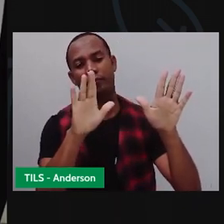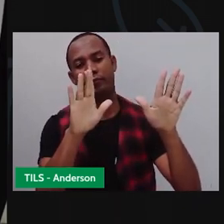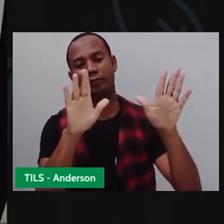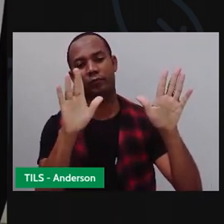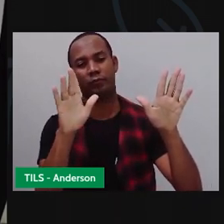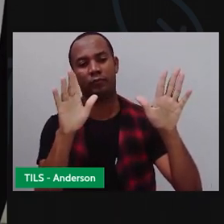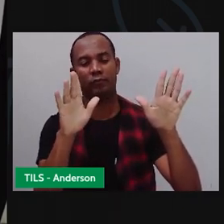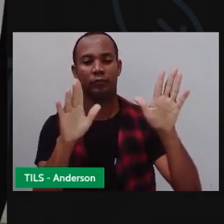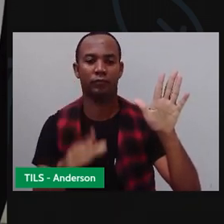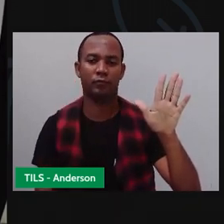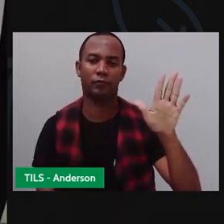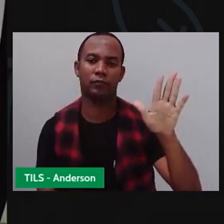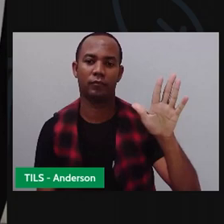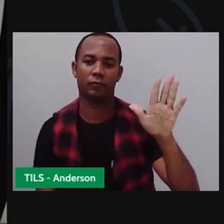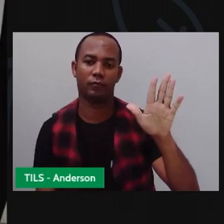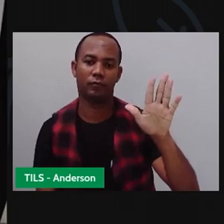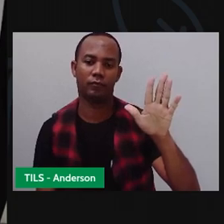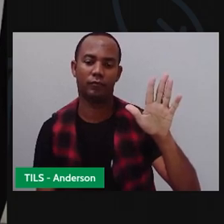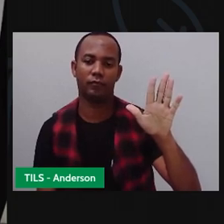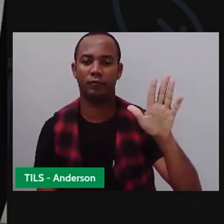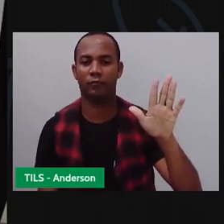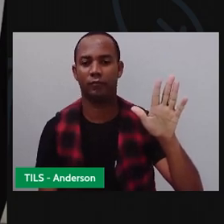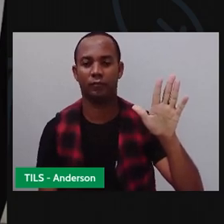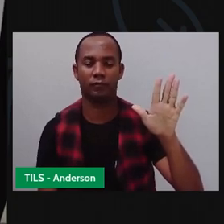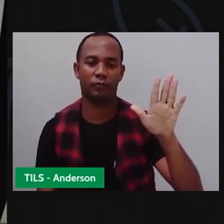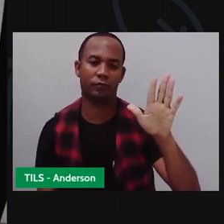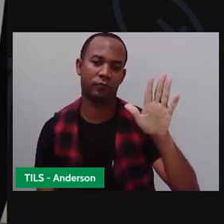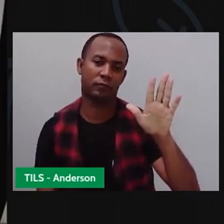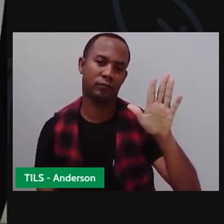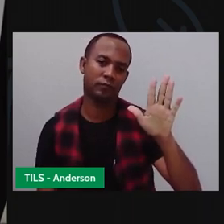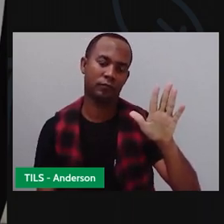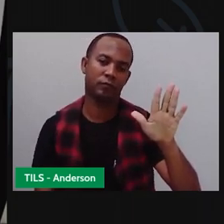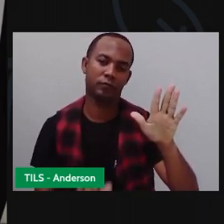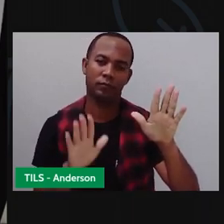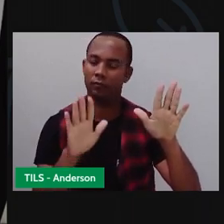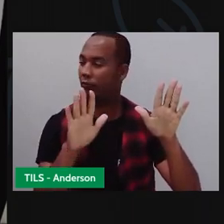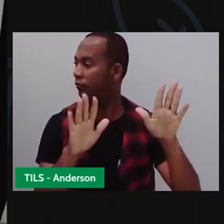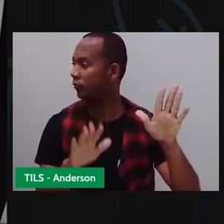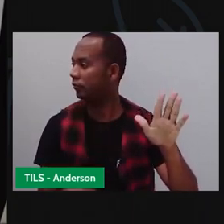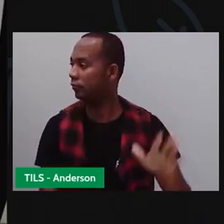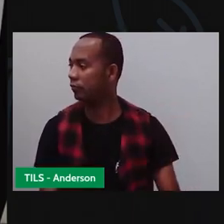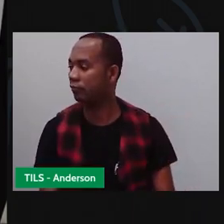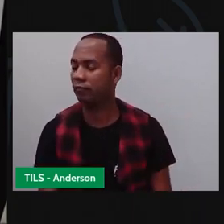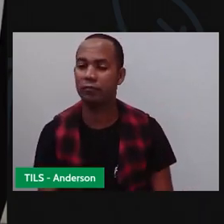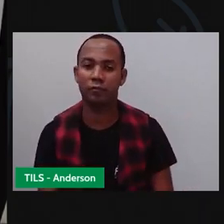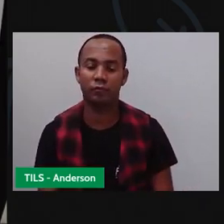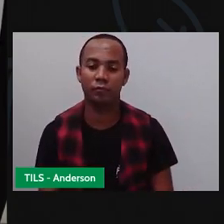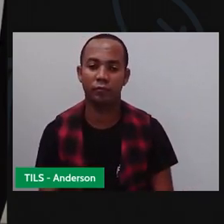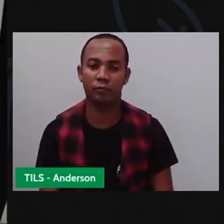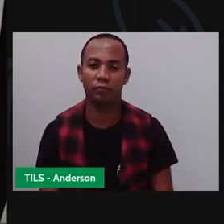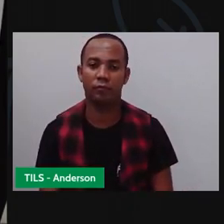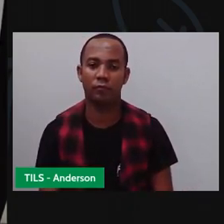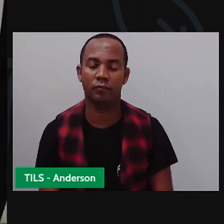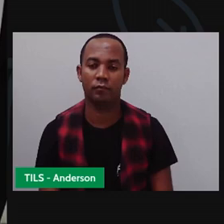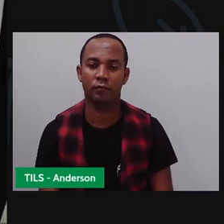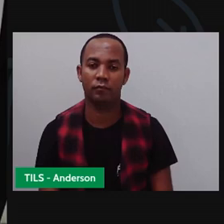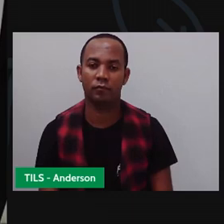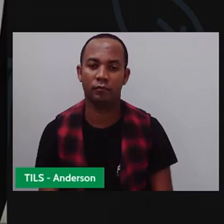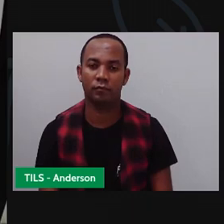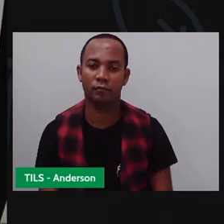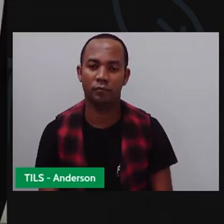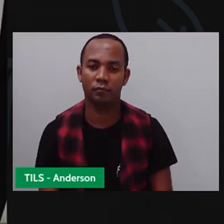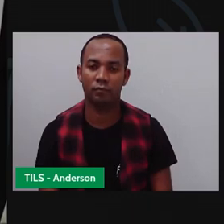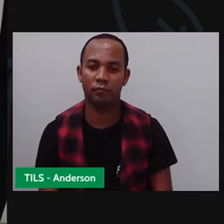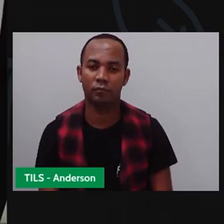oito, nove, dez. Então, seis mais quatro é o quê? Ops, isso aqui tem que escrever. Falha nossa. Vamos botar no potinho e pegar